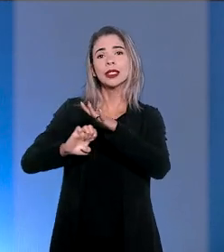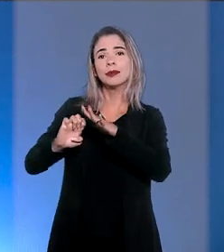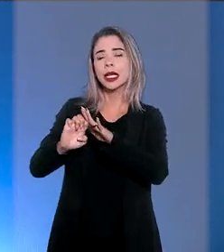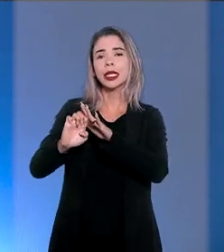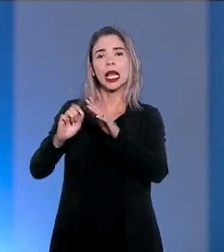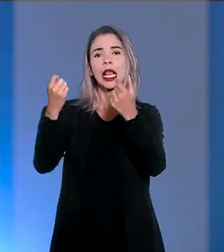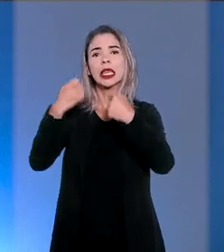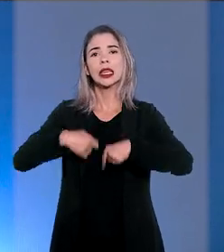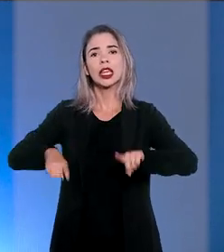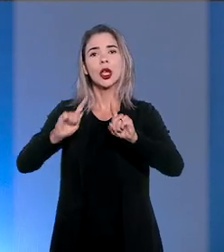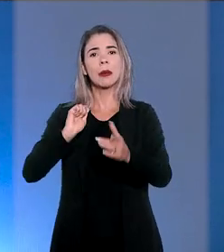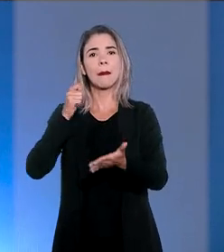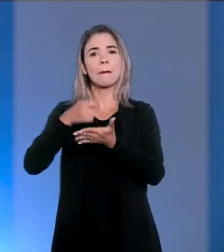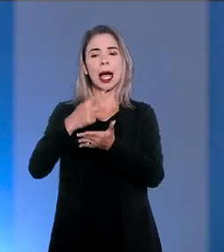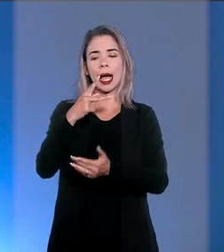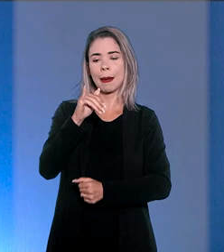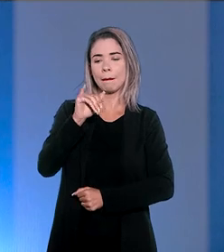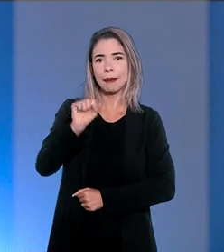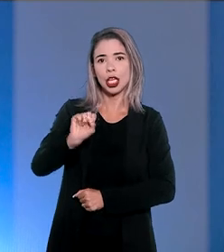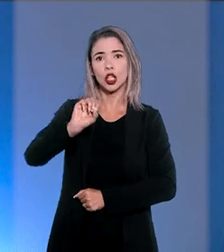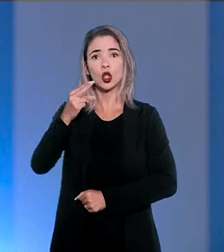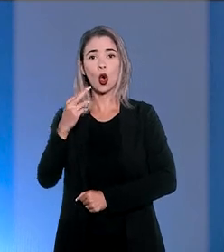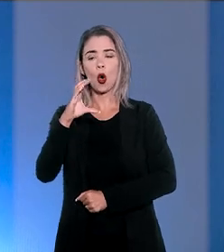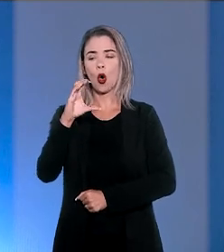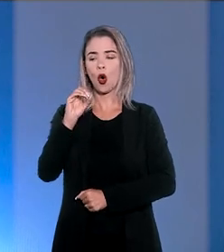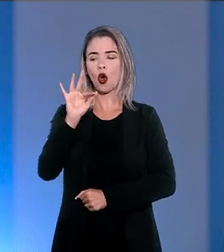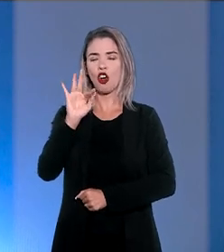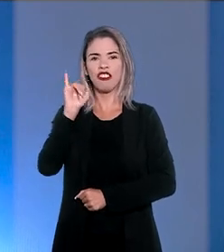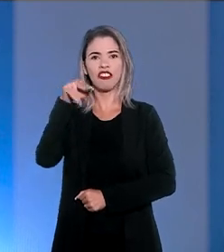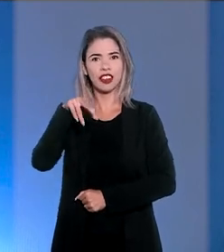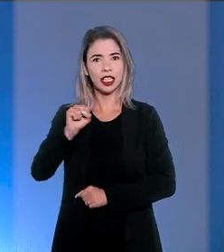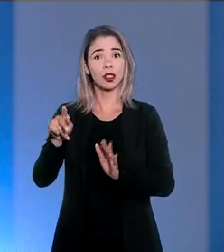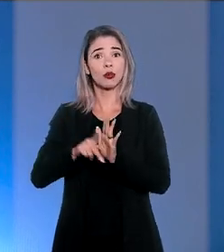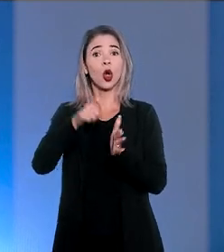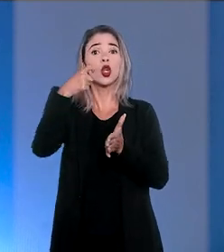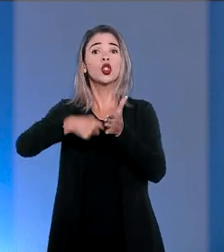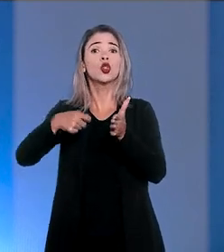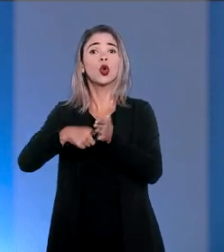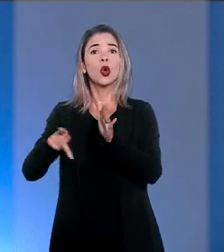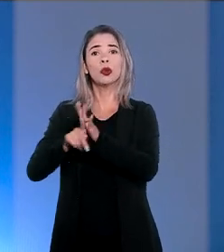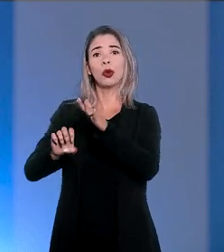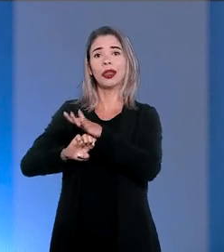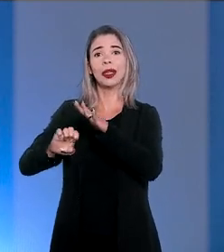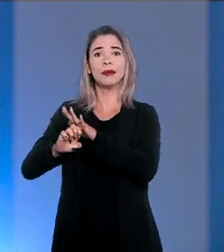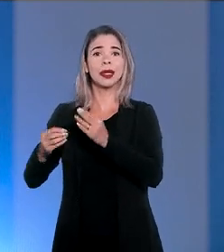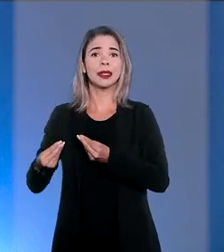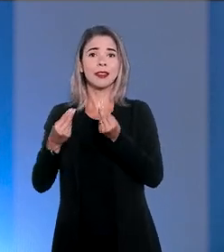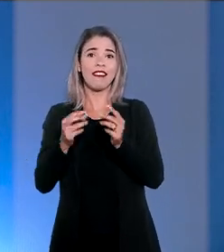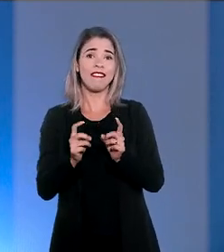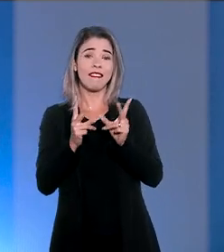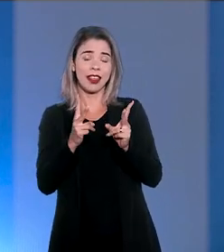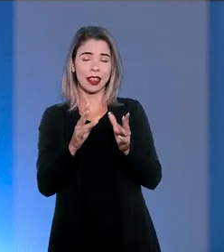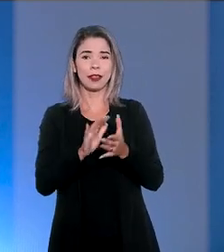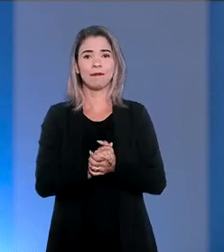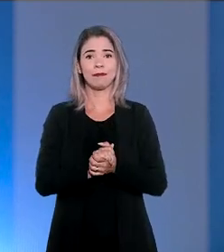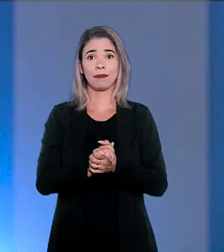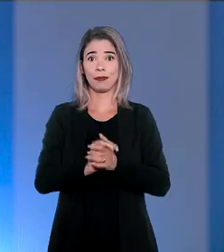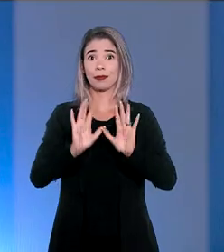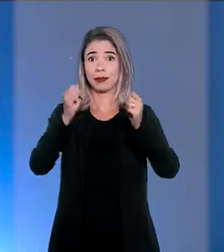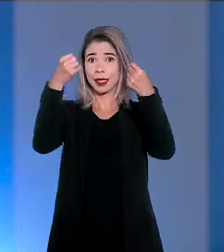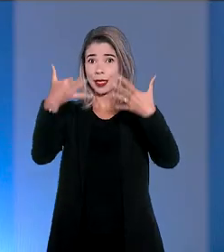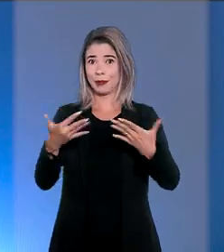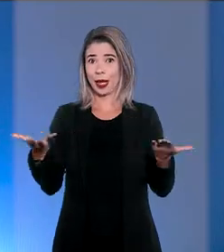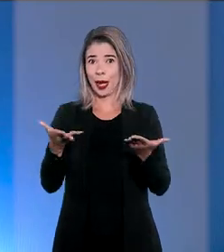não tem de pagar pis e cofins sobre valor de descontos concedidos por fornecedores. O repórter Rafael